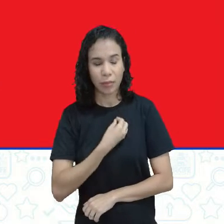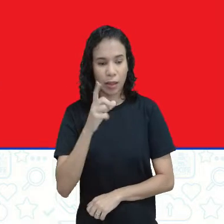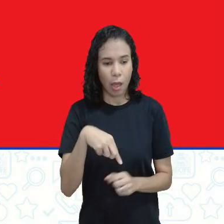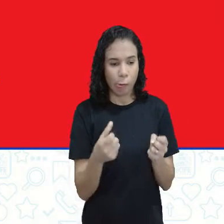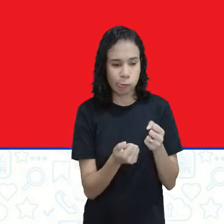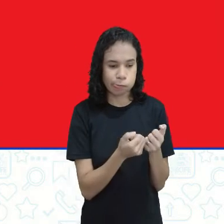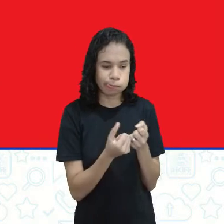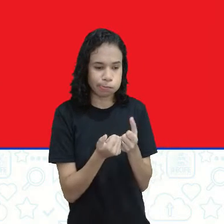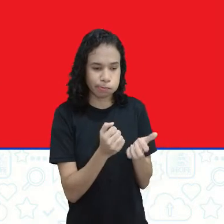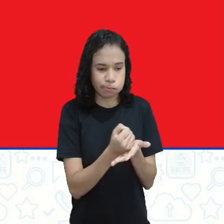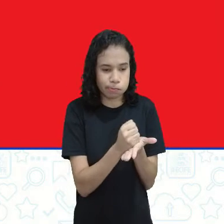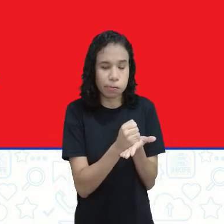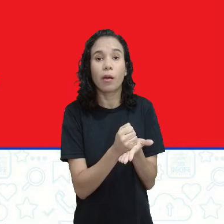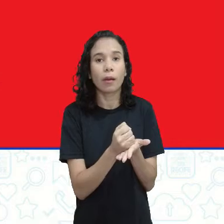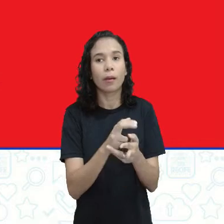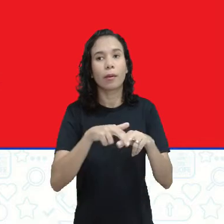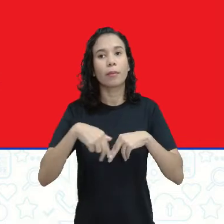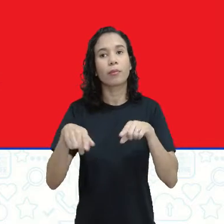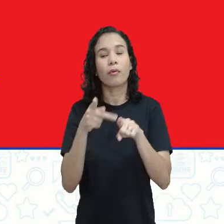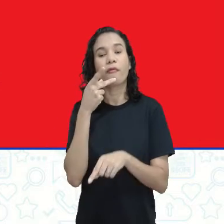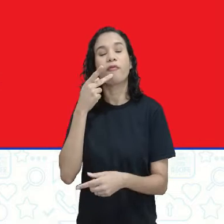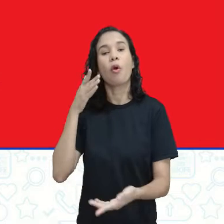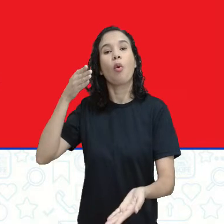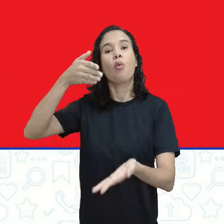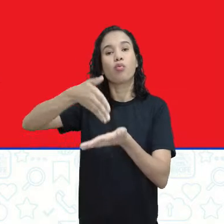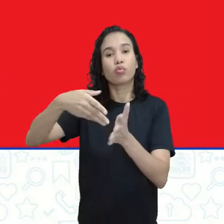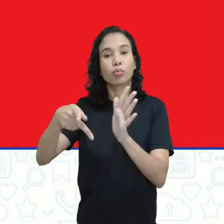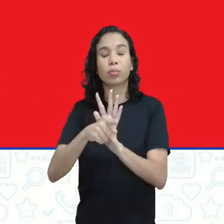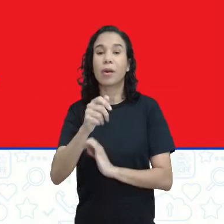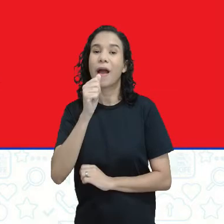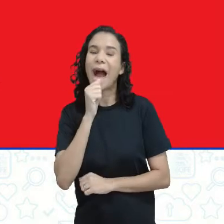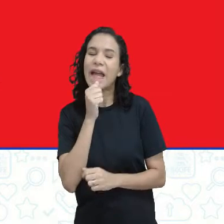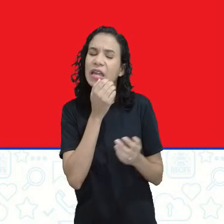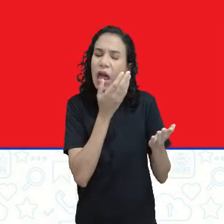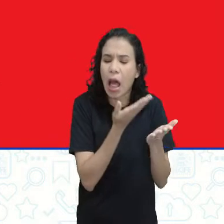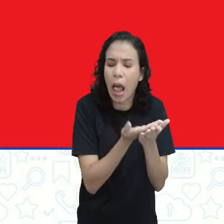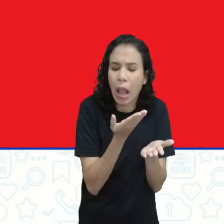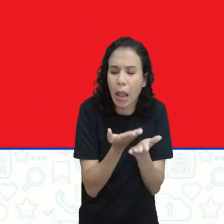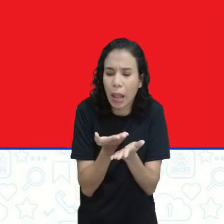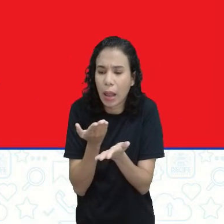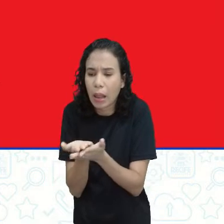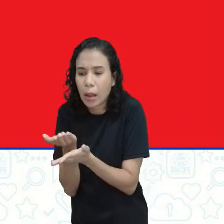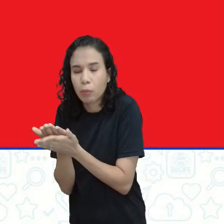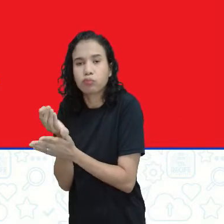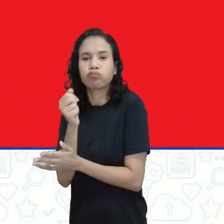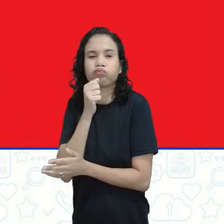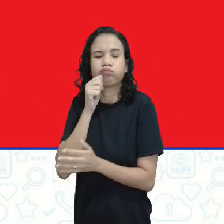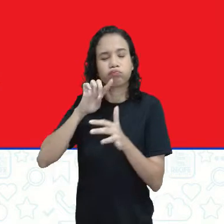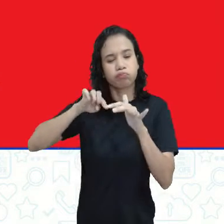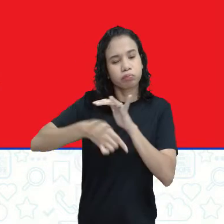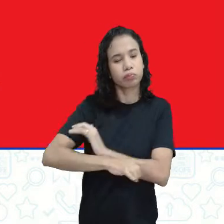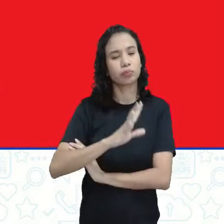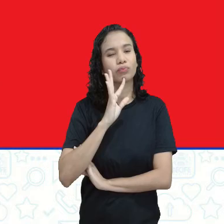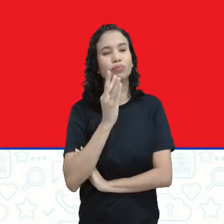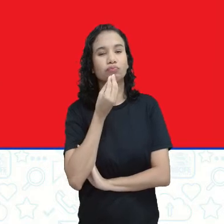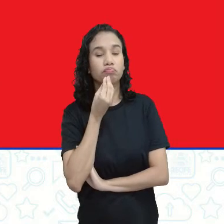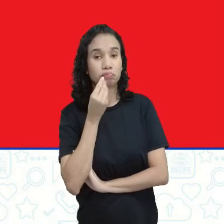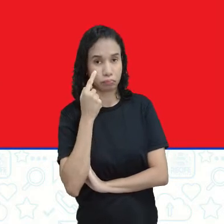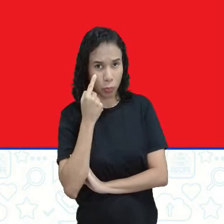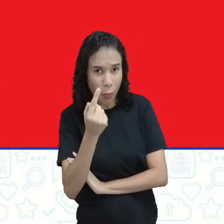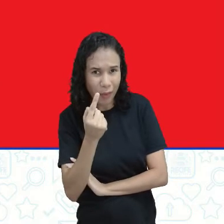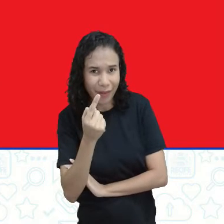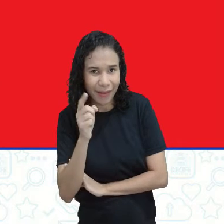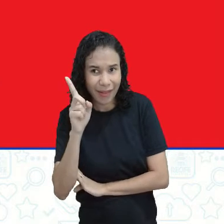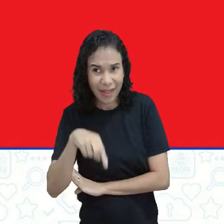tá? Então, esse que eu falei por último, é o que ainda está aí no campo de estudo, né? Porque vocês acham que